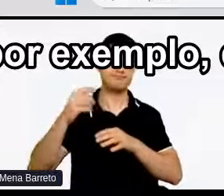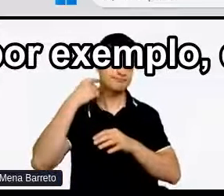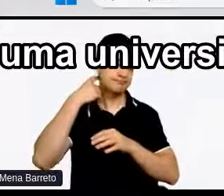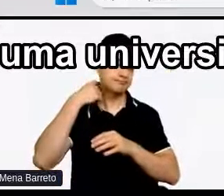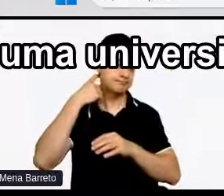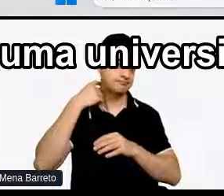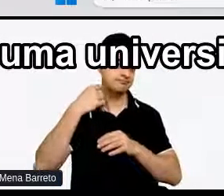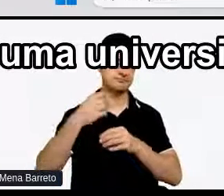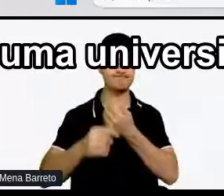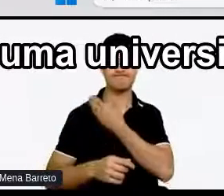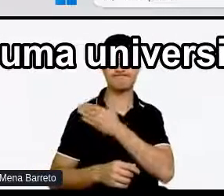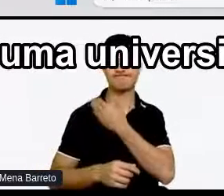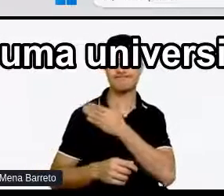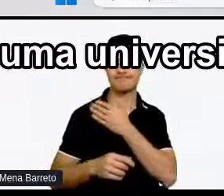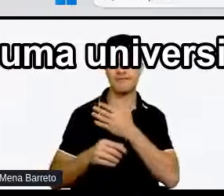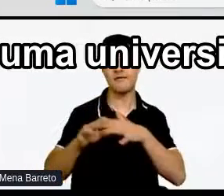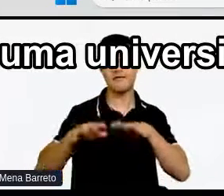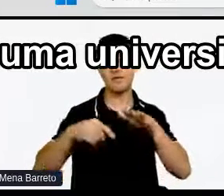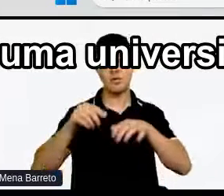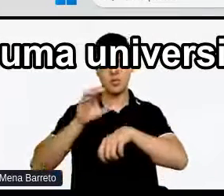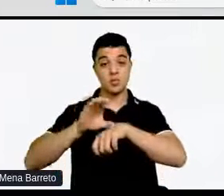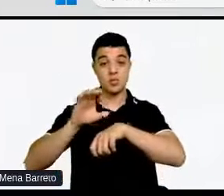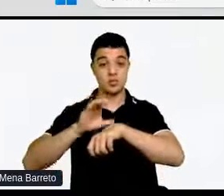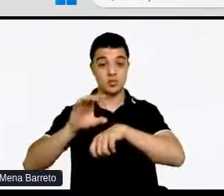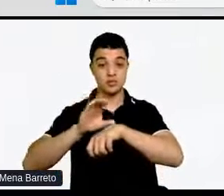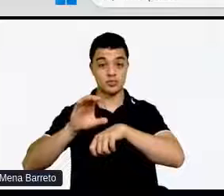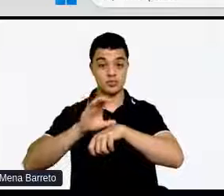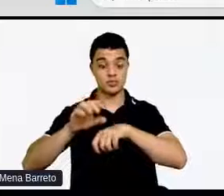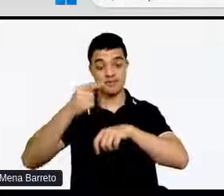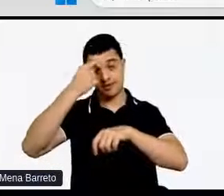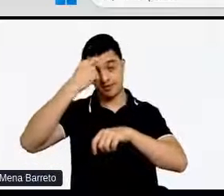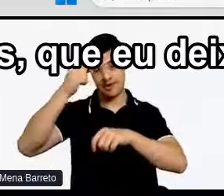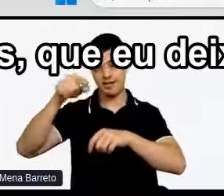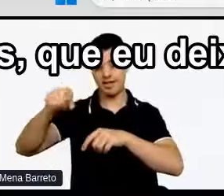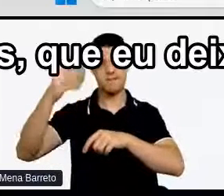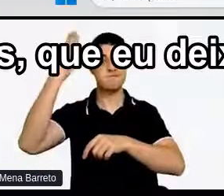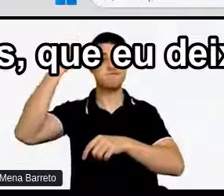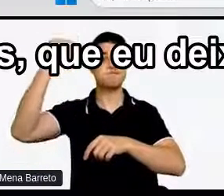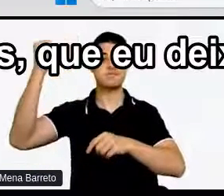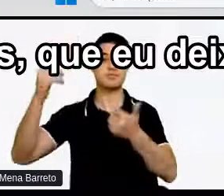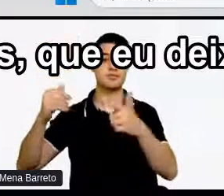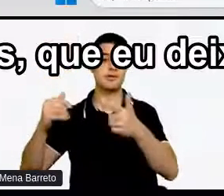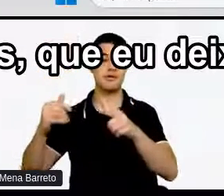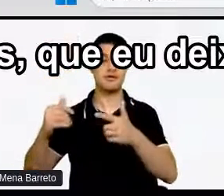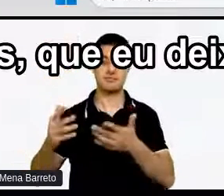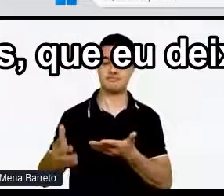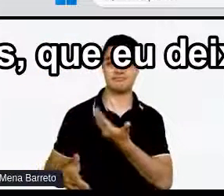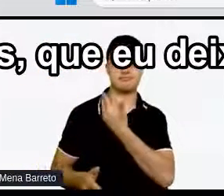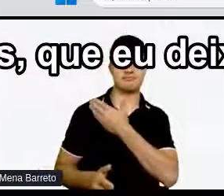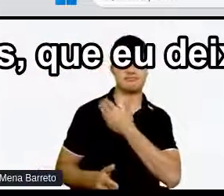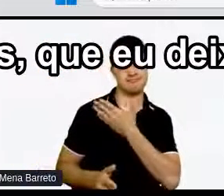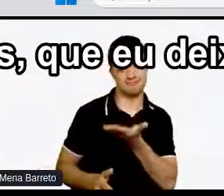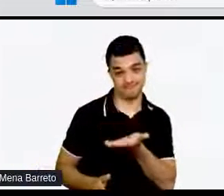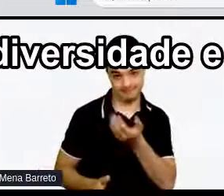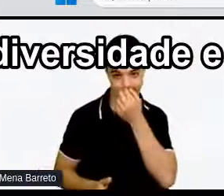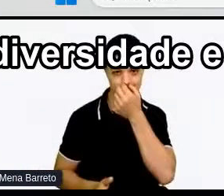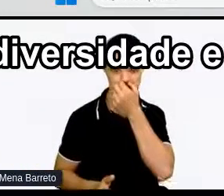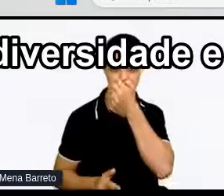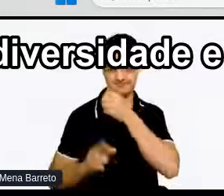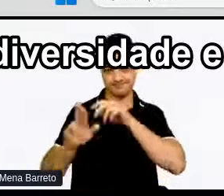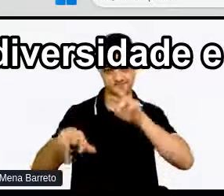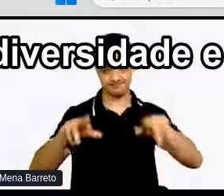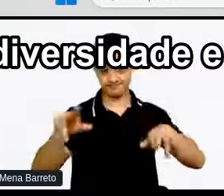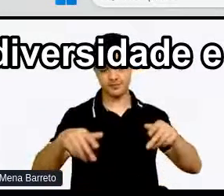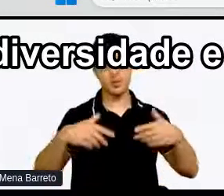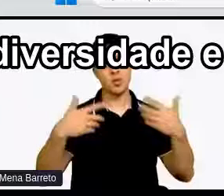fez um curso que não é Numa universidade chamada top de linha E nós temos Que eu deixei por último para explicar A